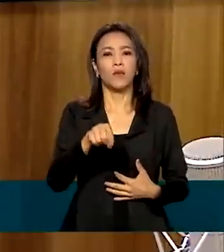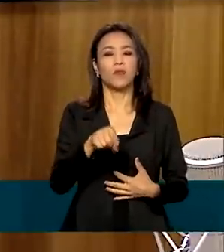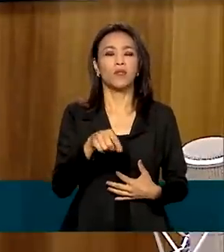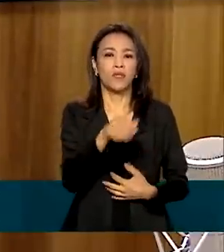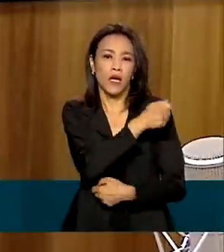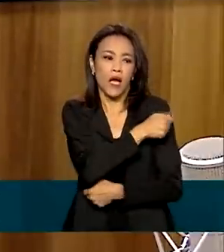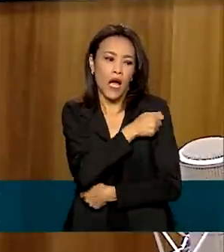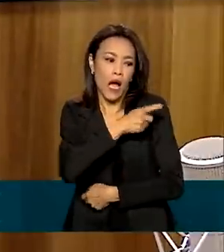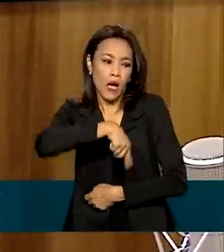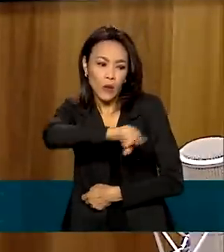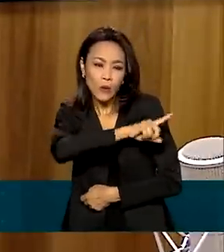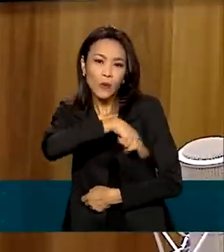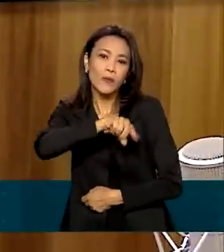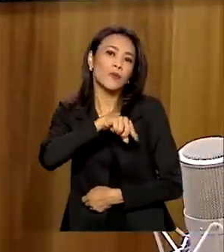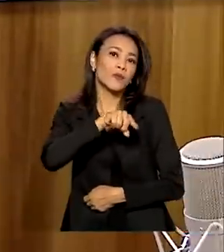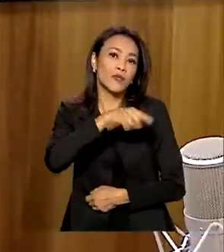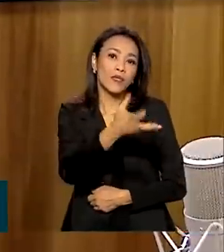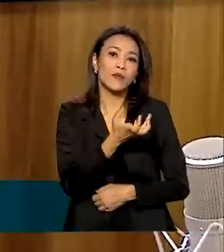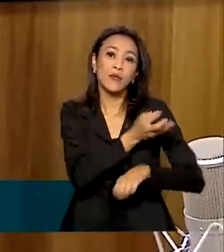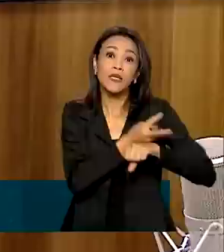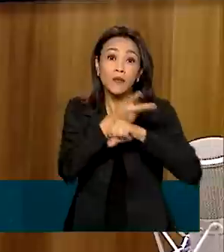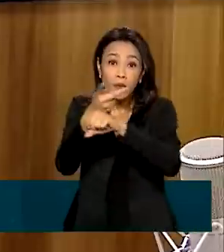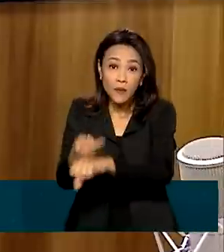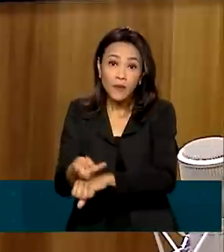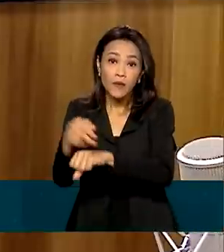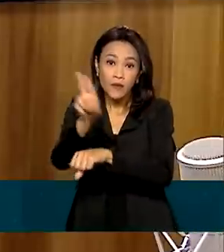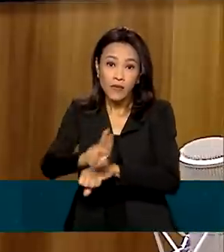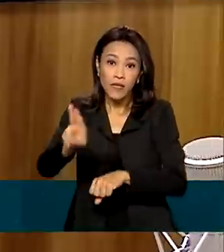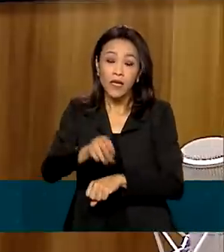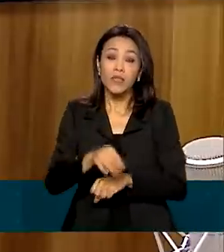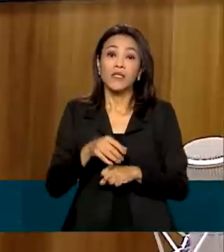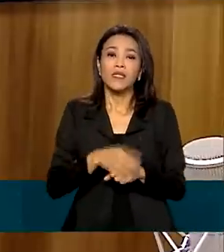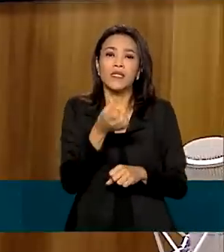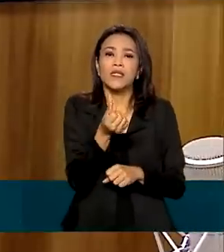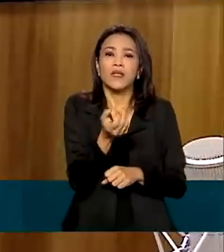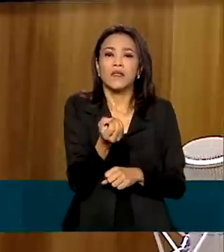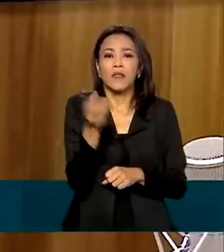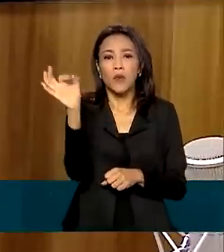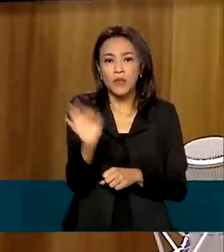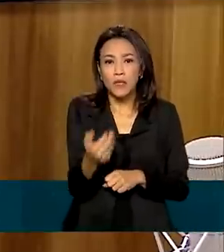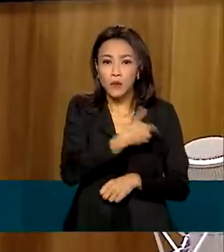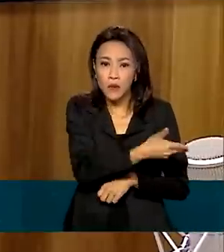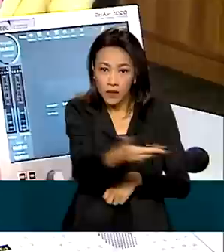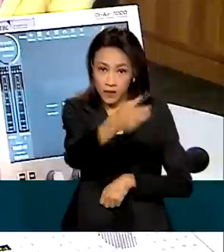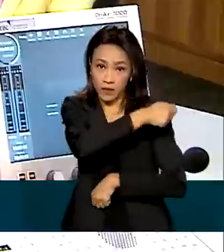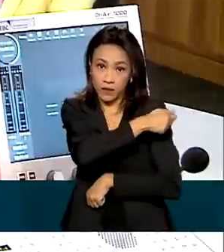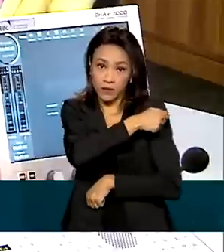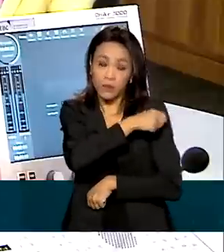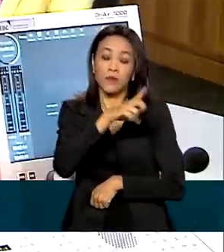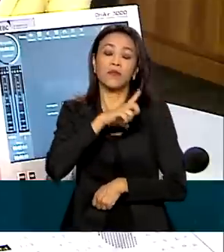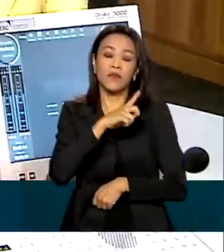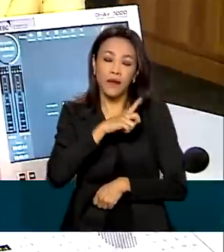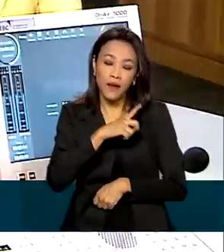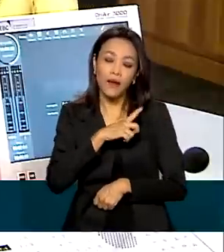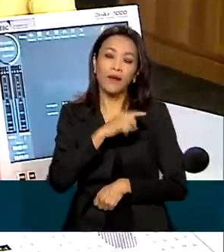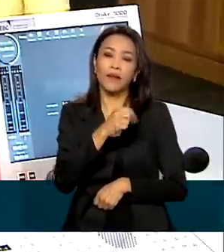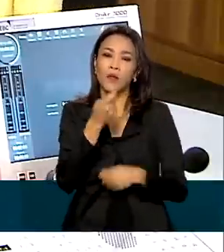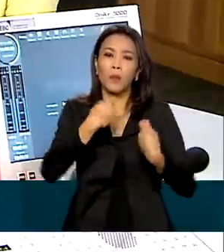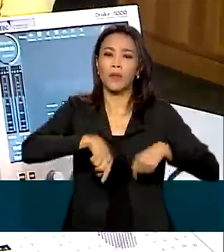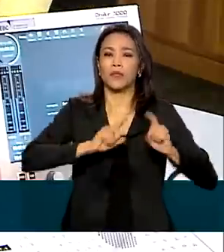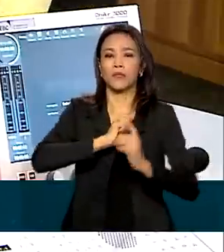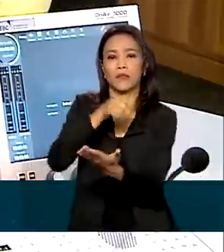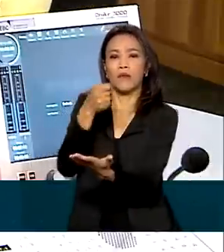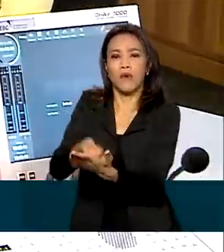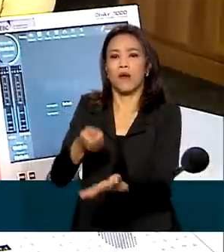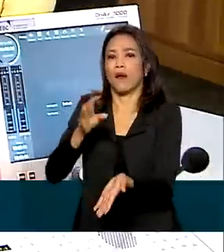entrando tentando buscar o acesso ao ensino superior, então são 3 a 4 milhões, 60% desses estudantes têm a isenção da taxa, da